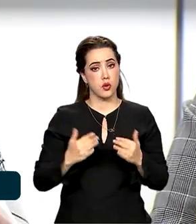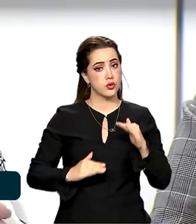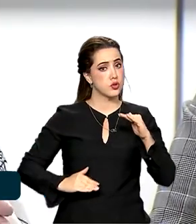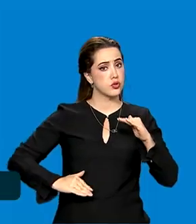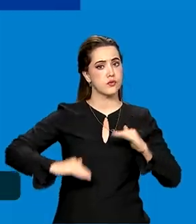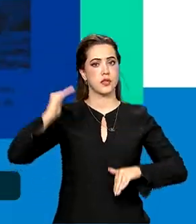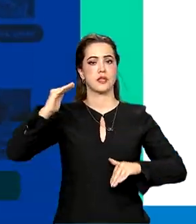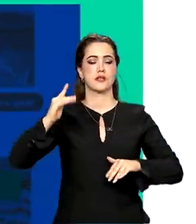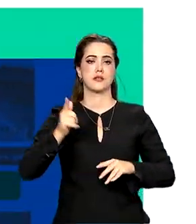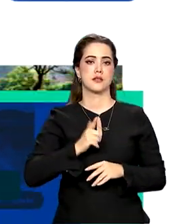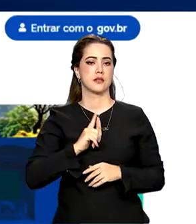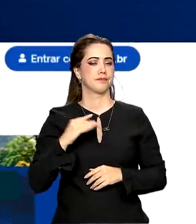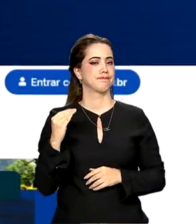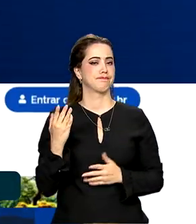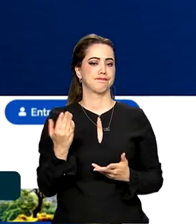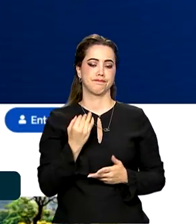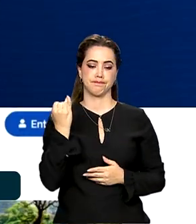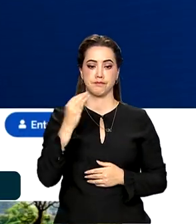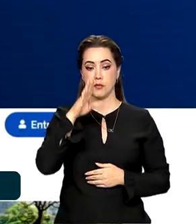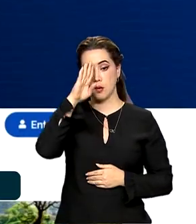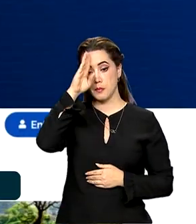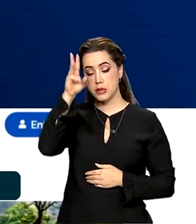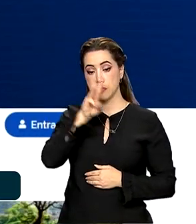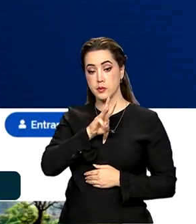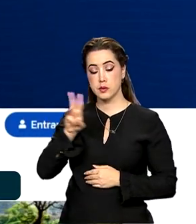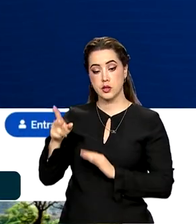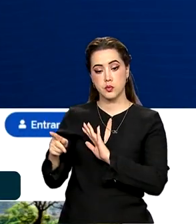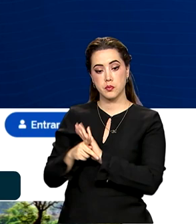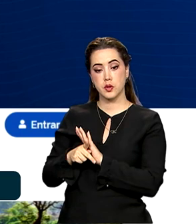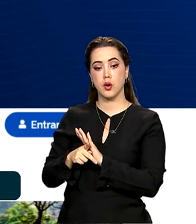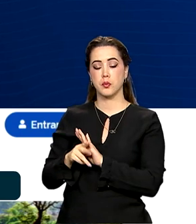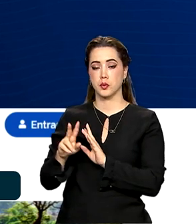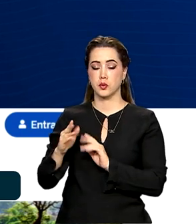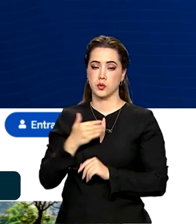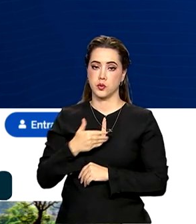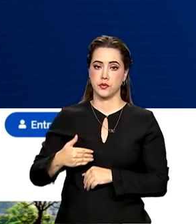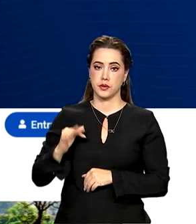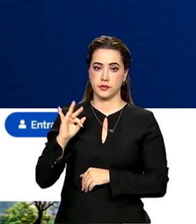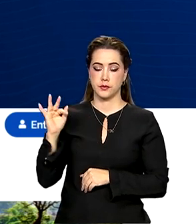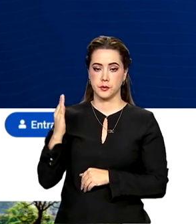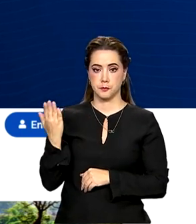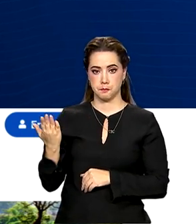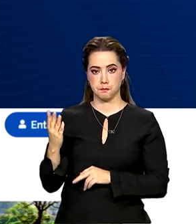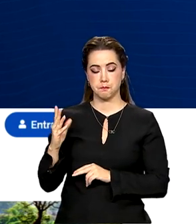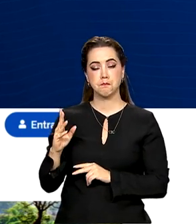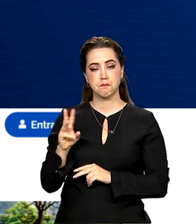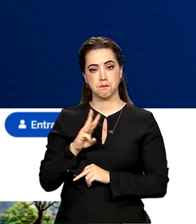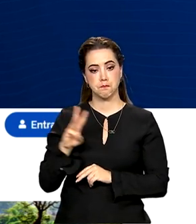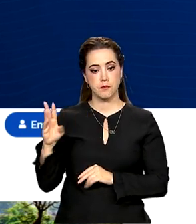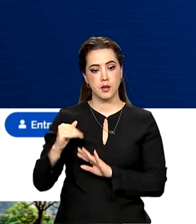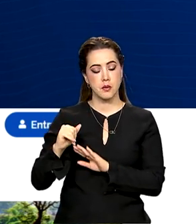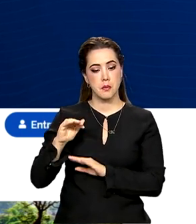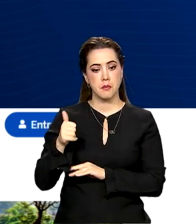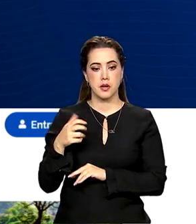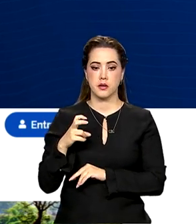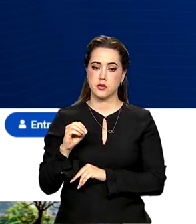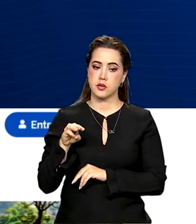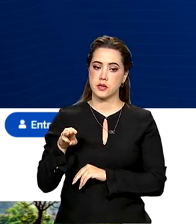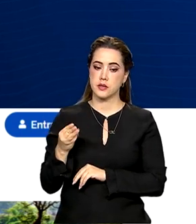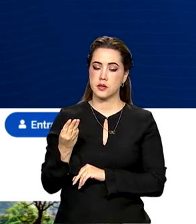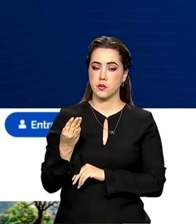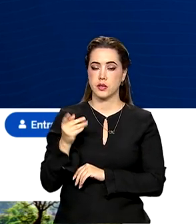ela é gritante. Principal plataforma digital do governo federal, o gov.br, já tem mais de 150